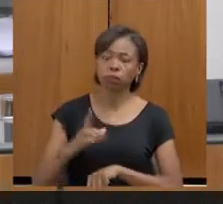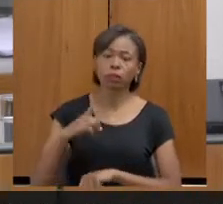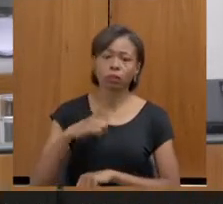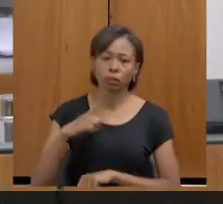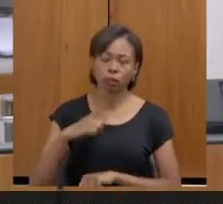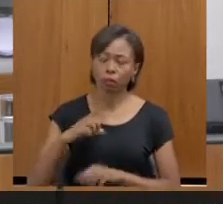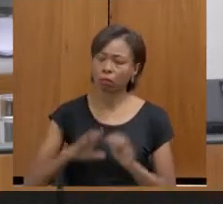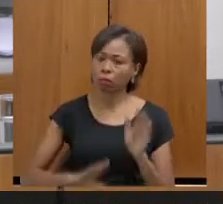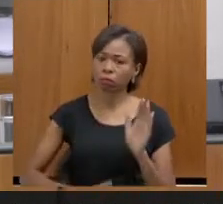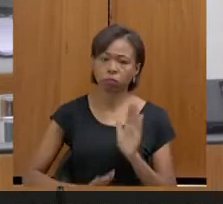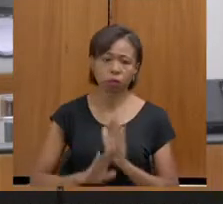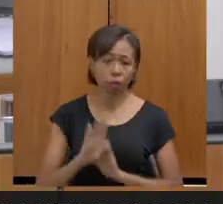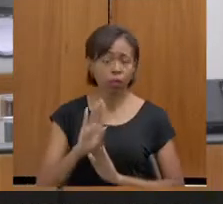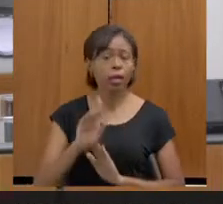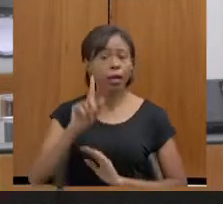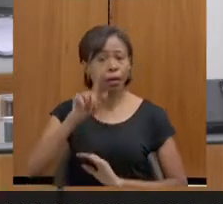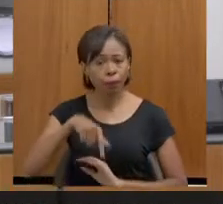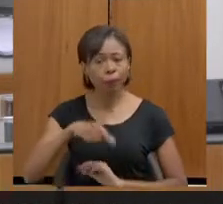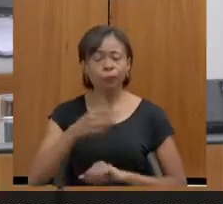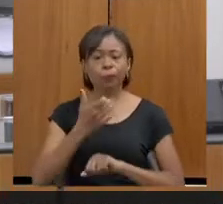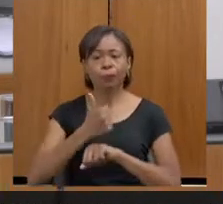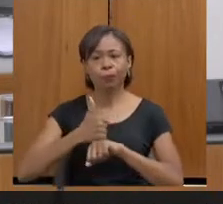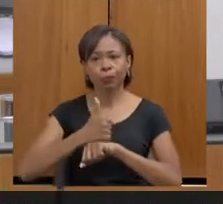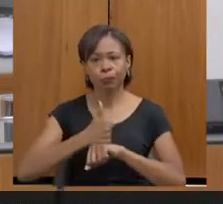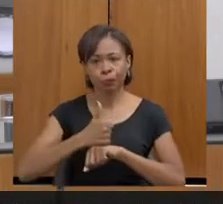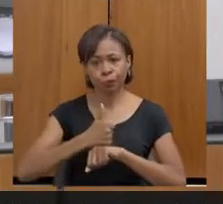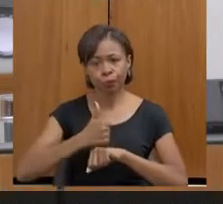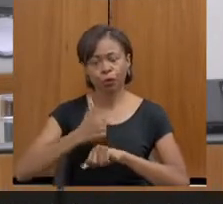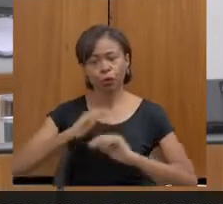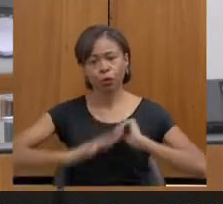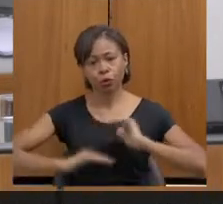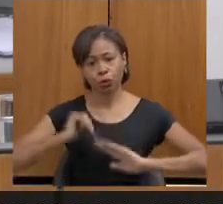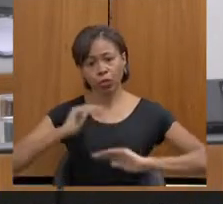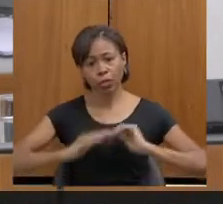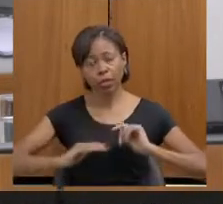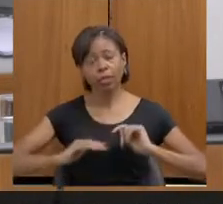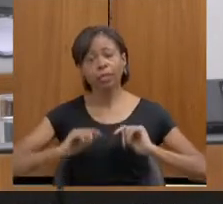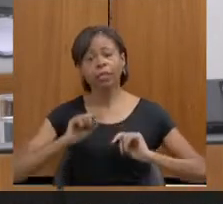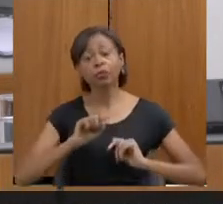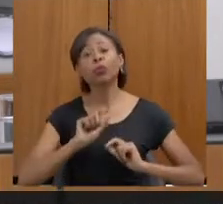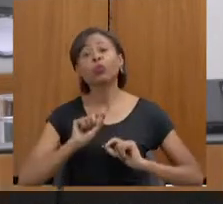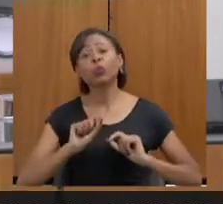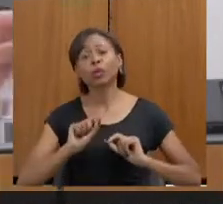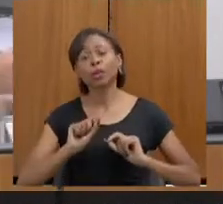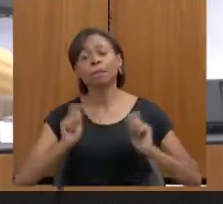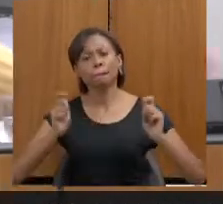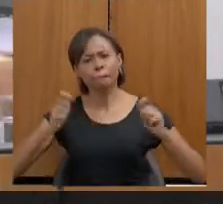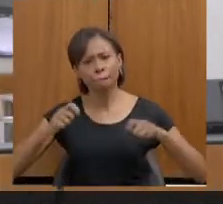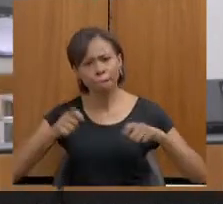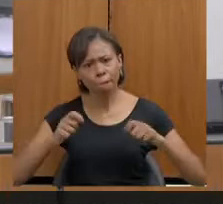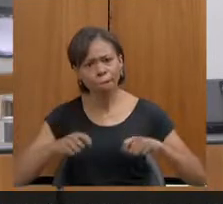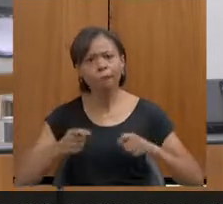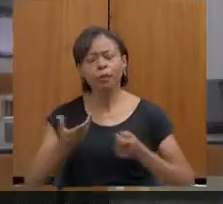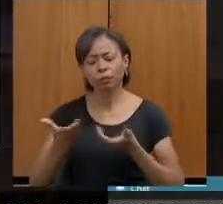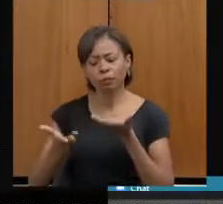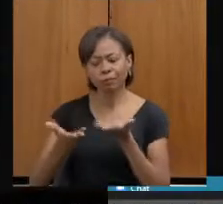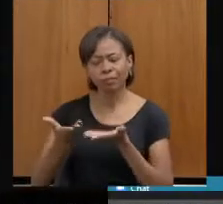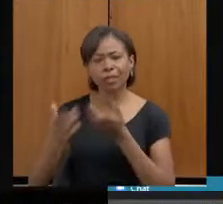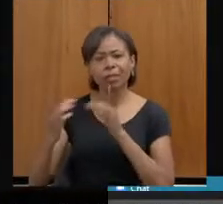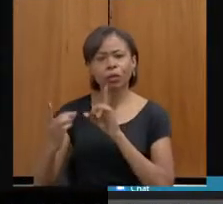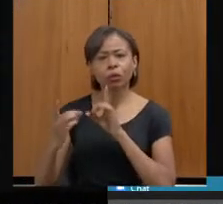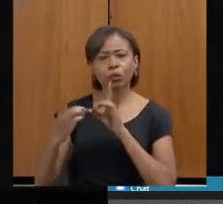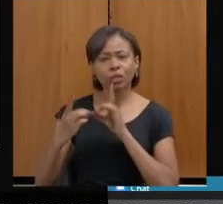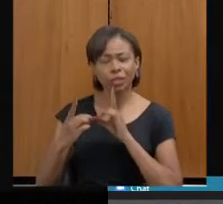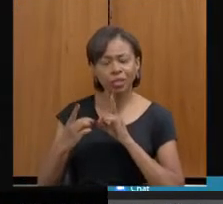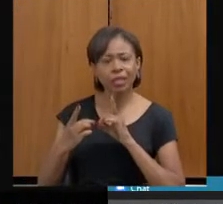de modo que são profissionais também que conseguem fazer esse atendimento em